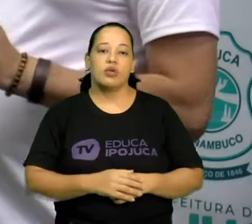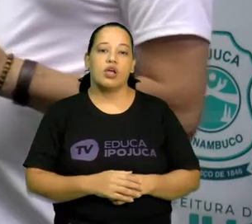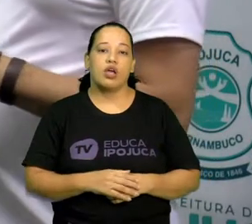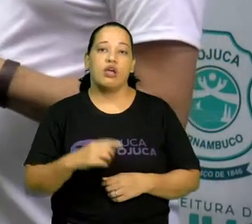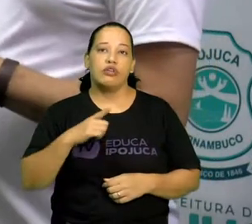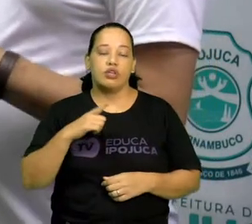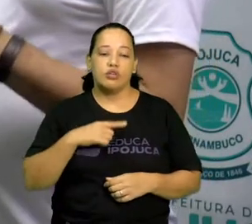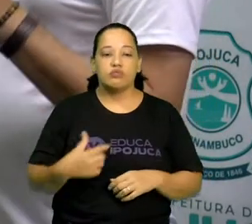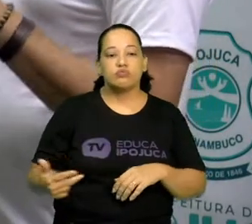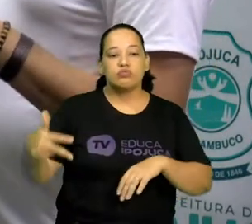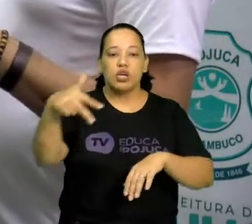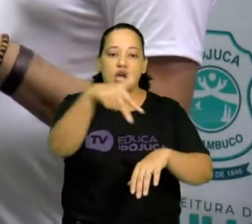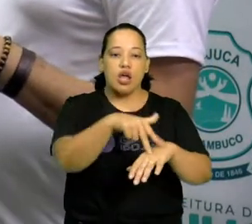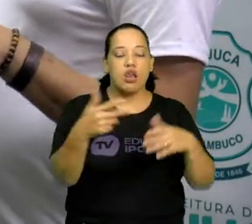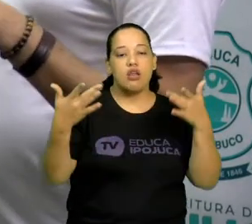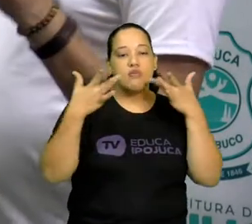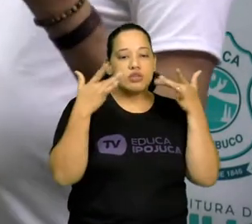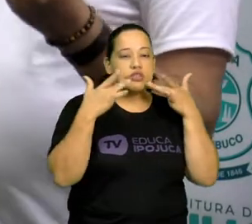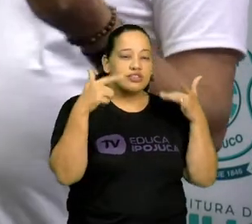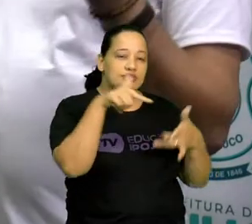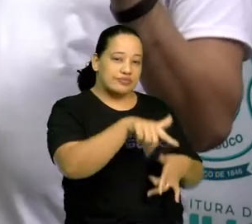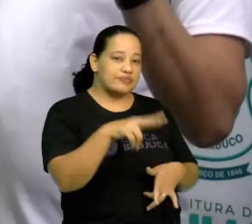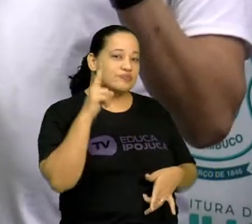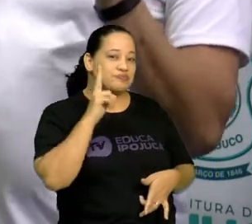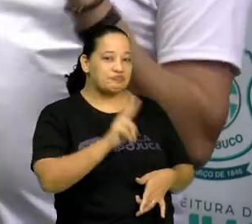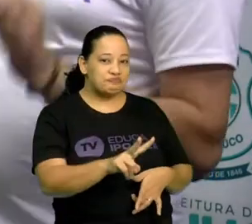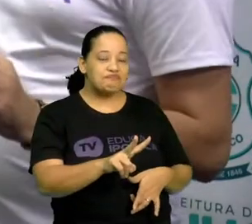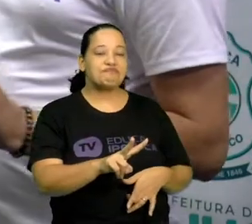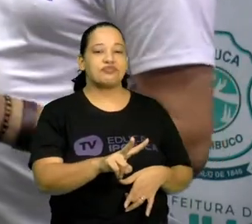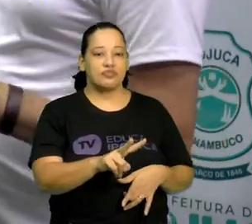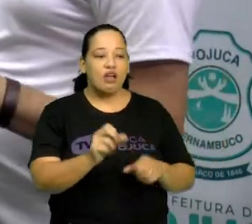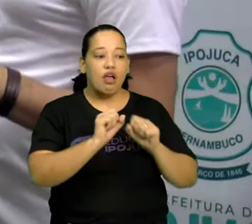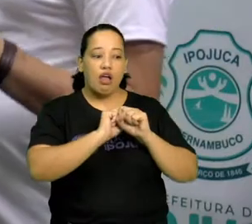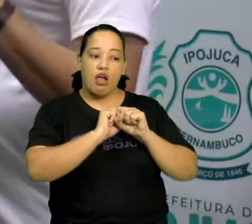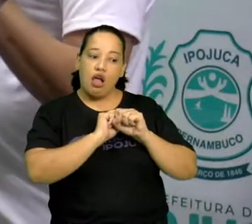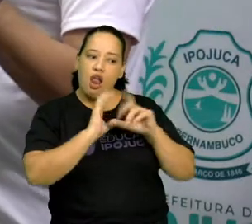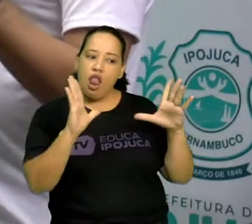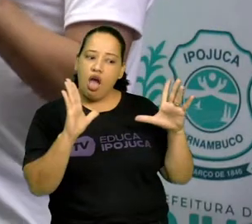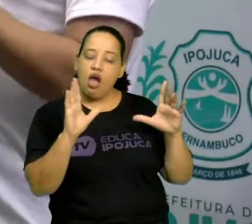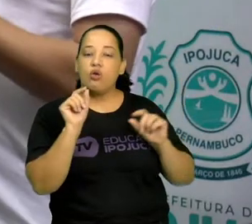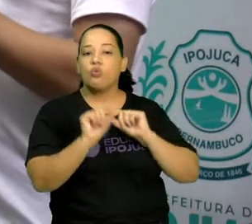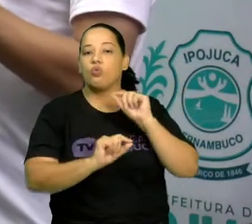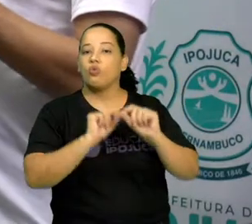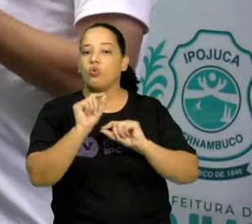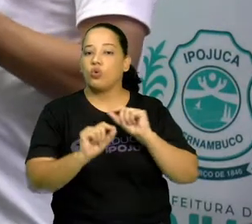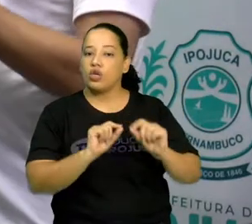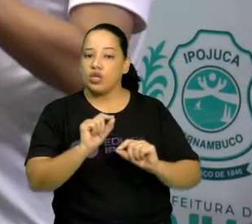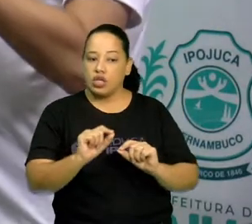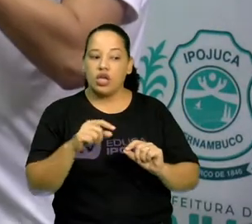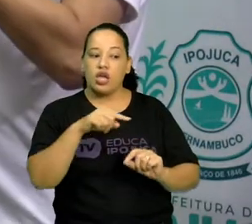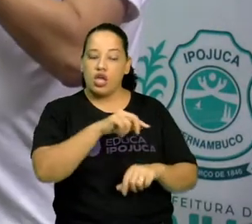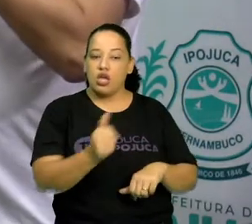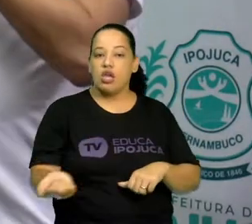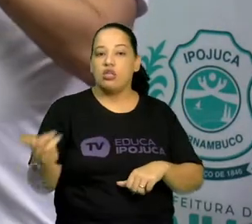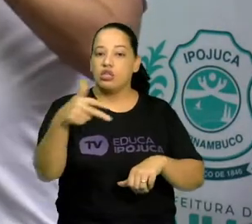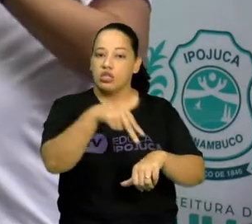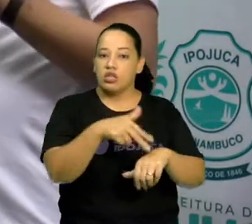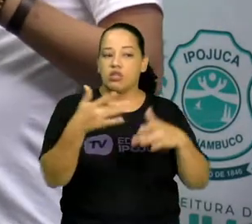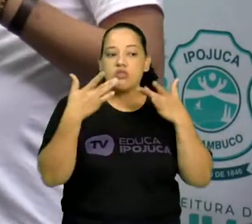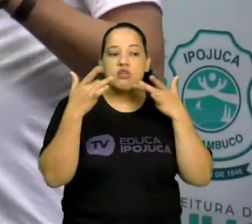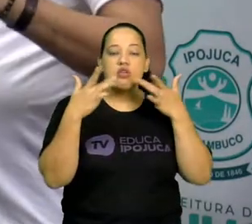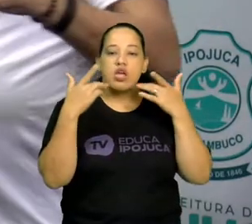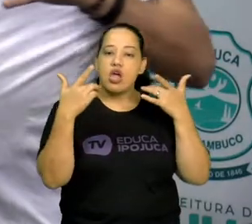um espetáculo desses, percebemos claramente não tratar-se de um espetáculo de teatro